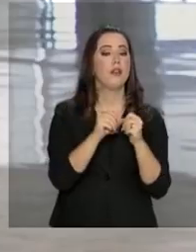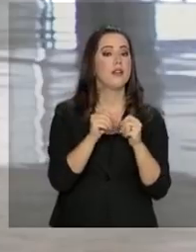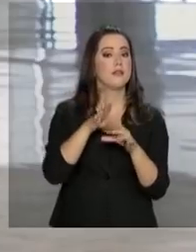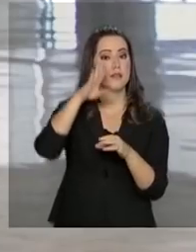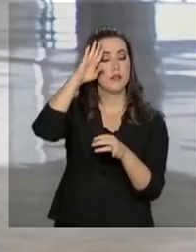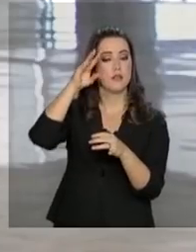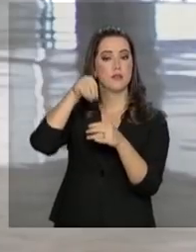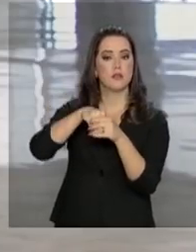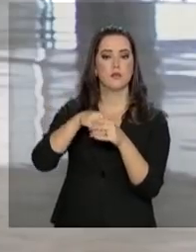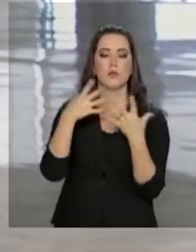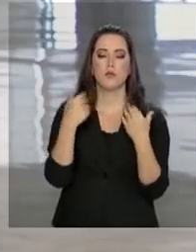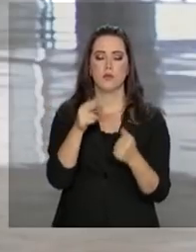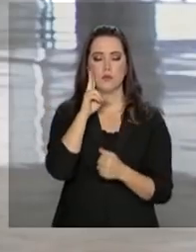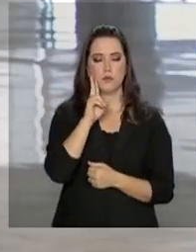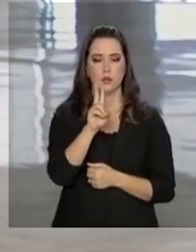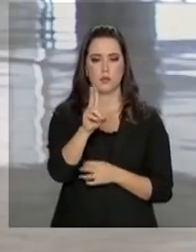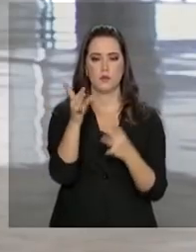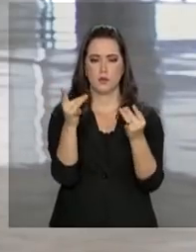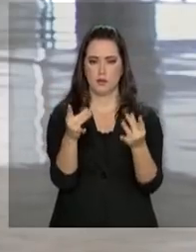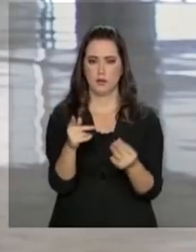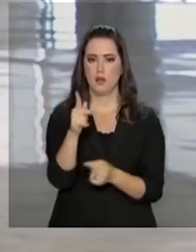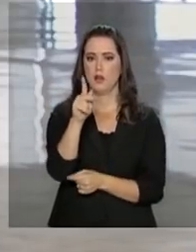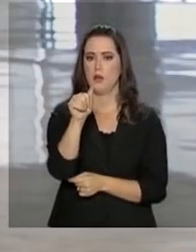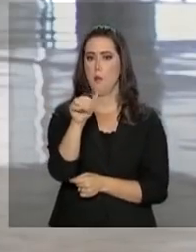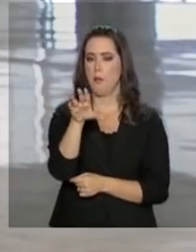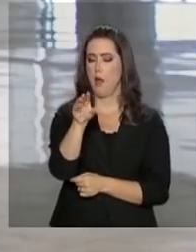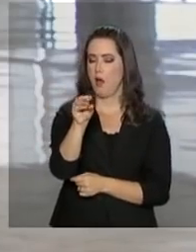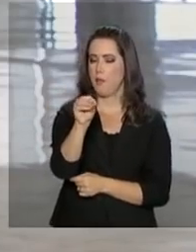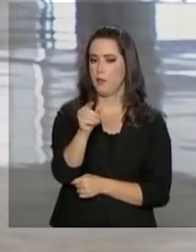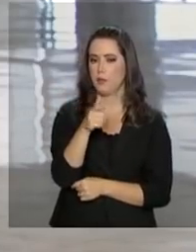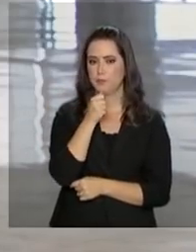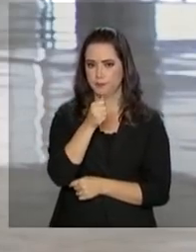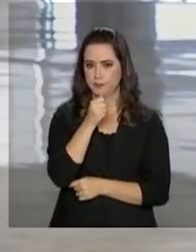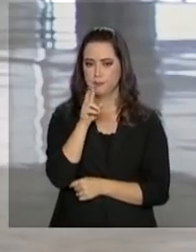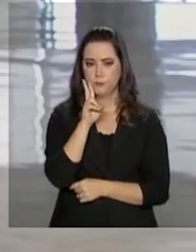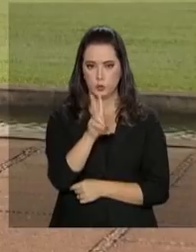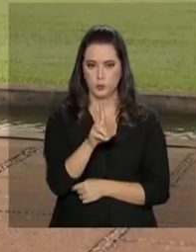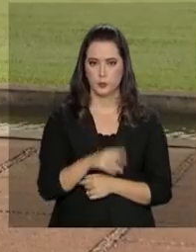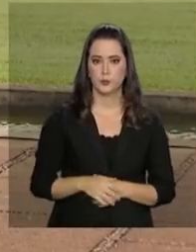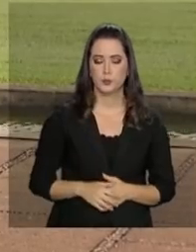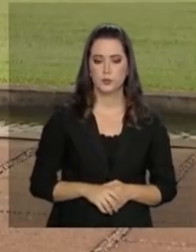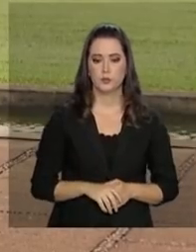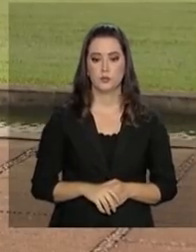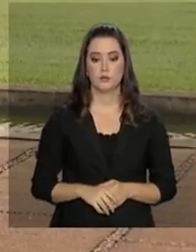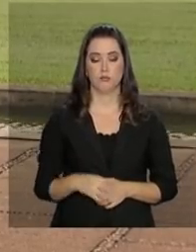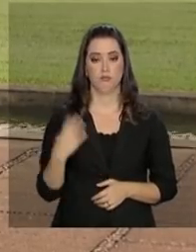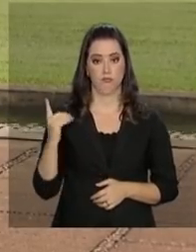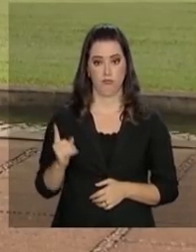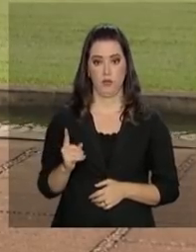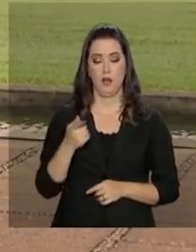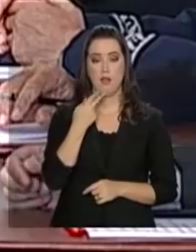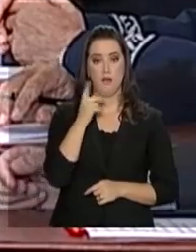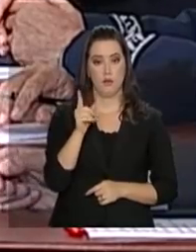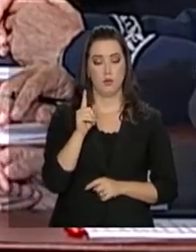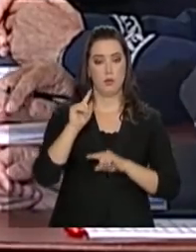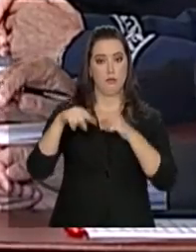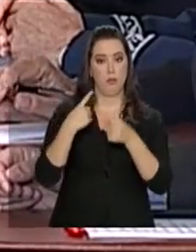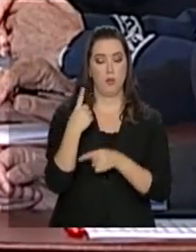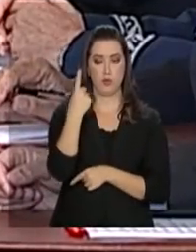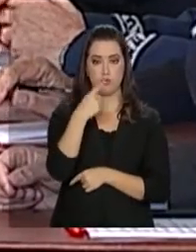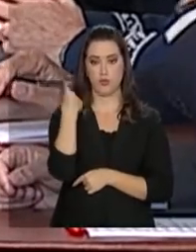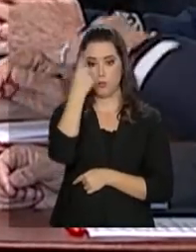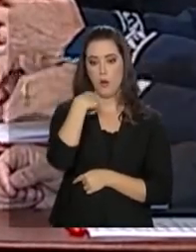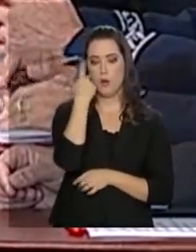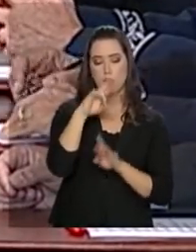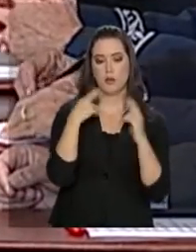Pablo Mundin acompanhou e traz os detalhes numa reportagem. Vamos ver. Após uma hora reunido com integrantes